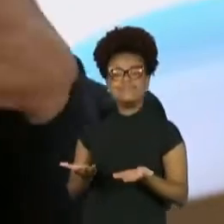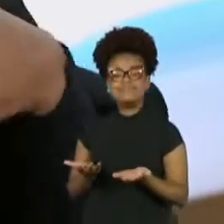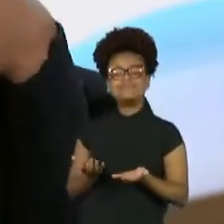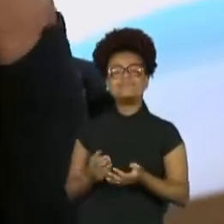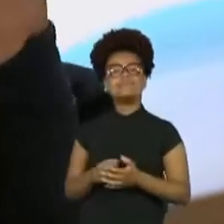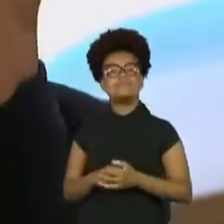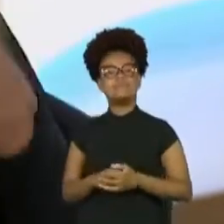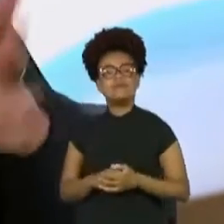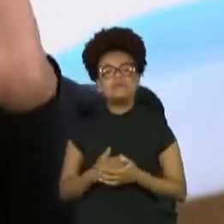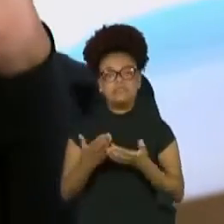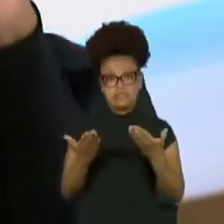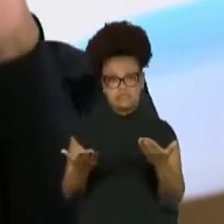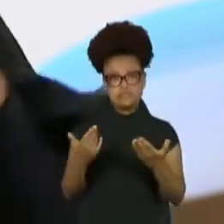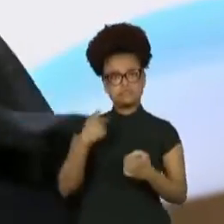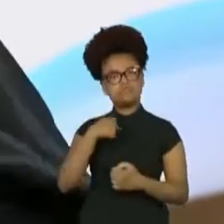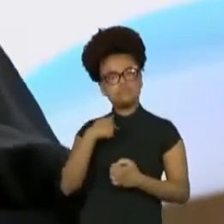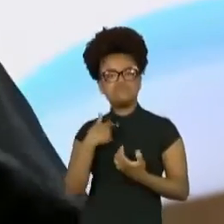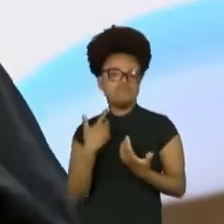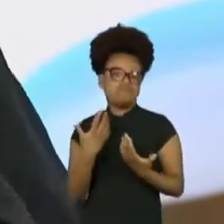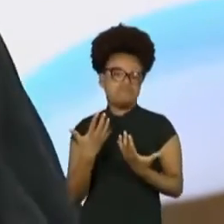E eu me empolgo e vou.